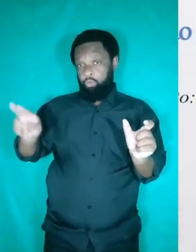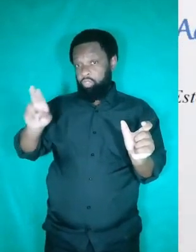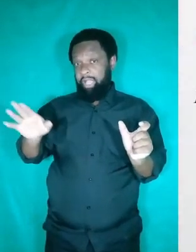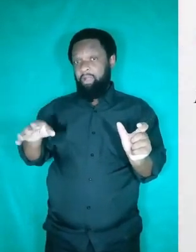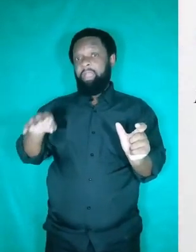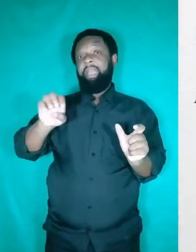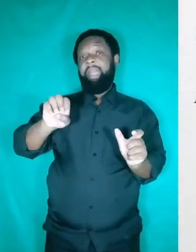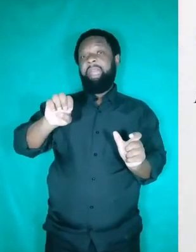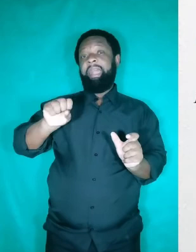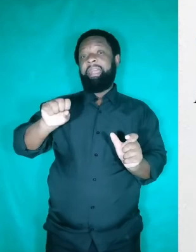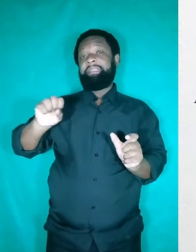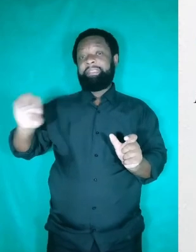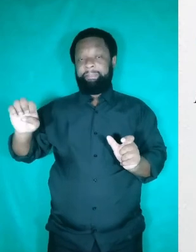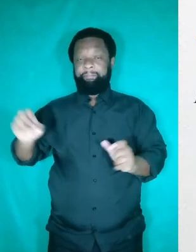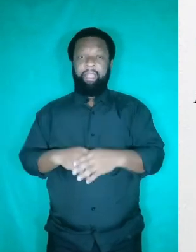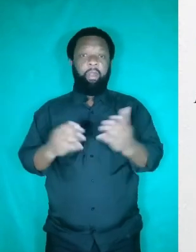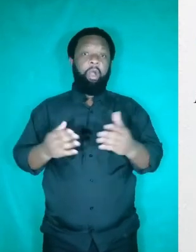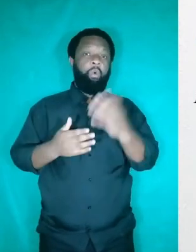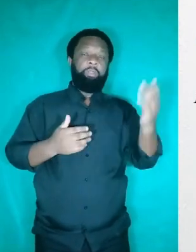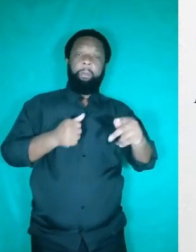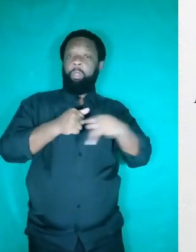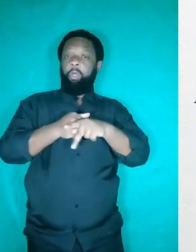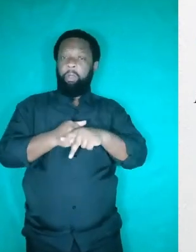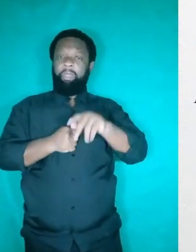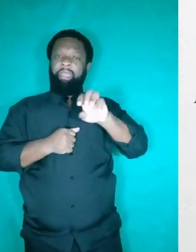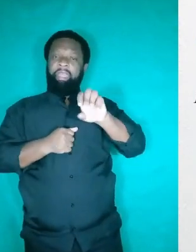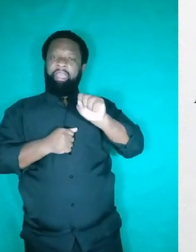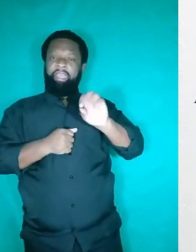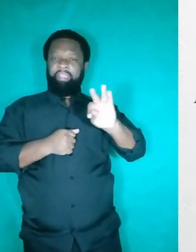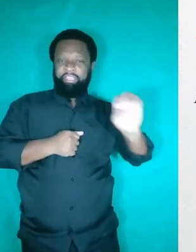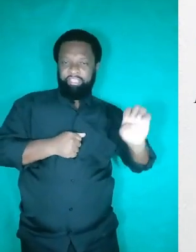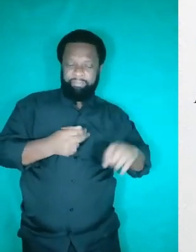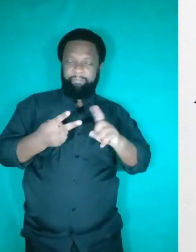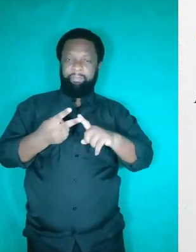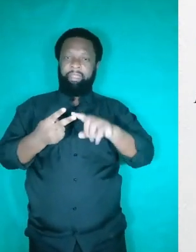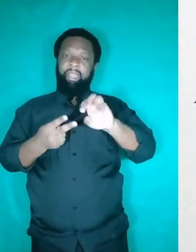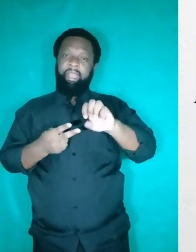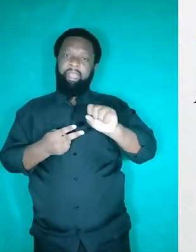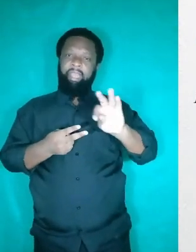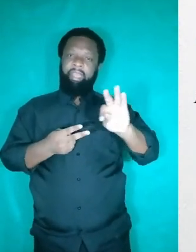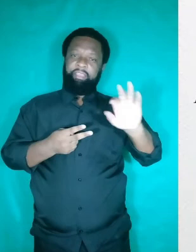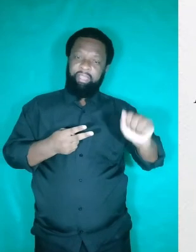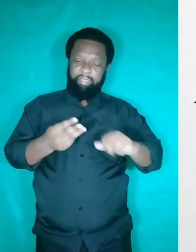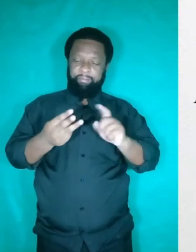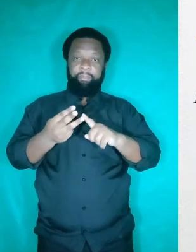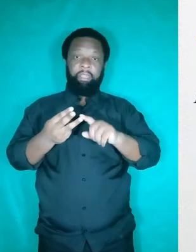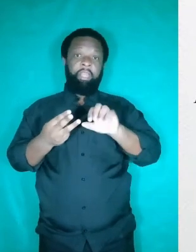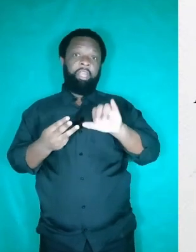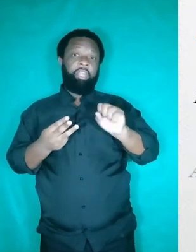Já os pronomes demonstrativos, este, esta e isto, são catafóricos. Ou seja, devem ser usados para